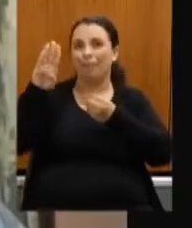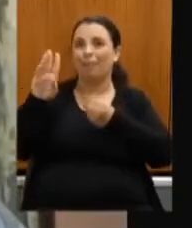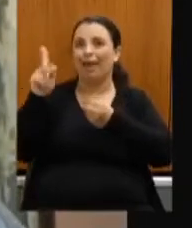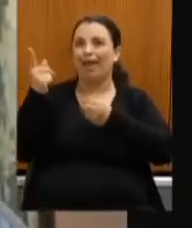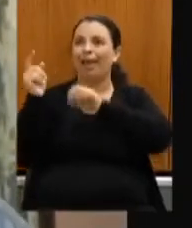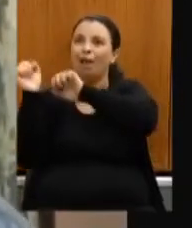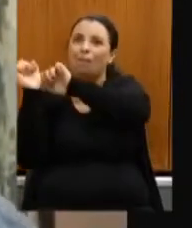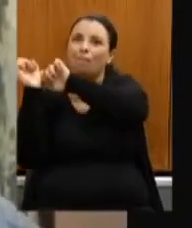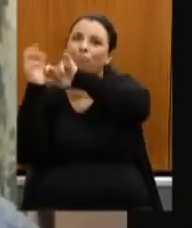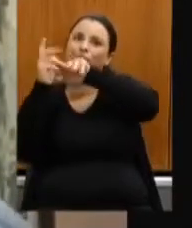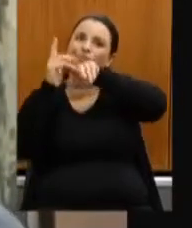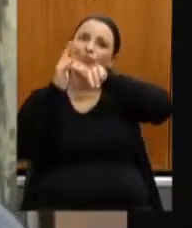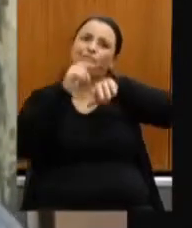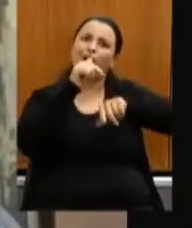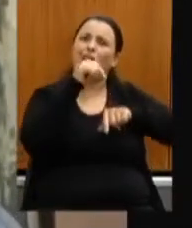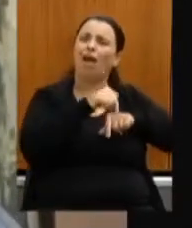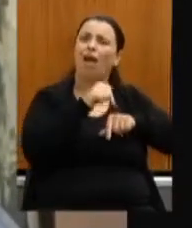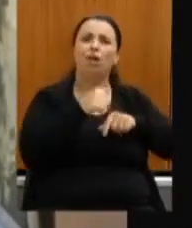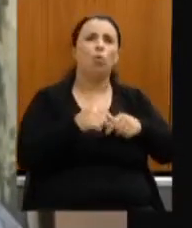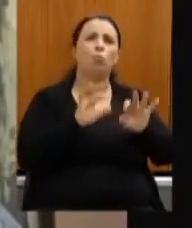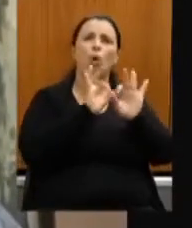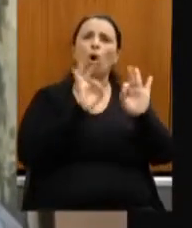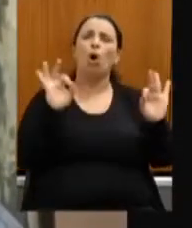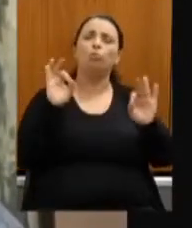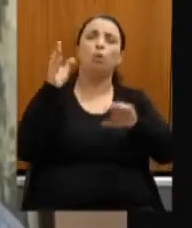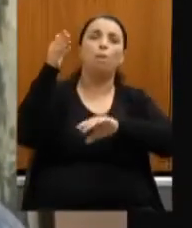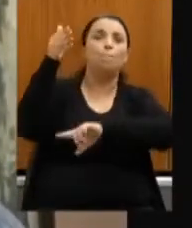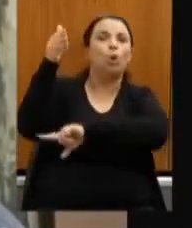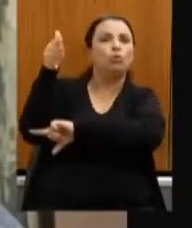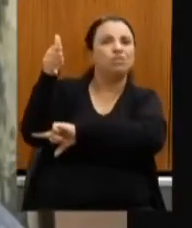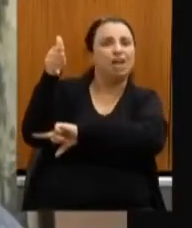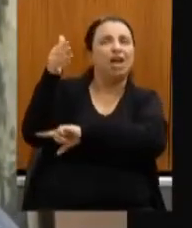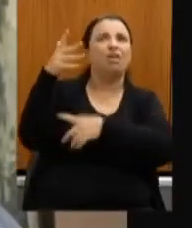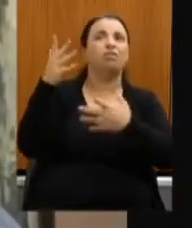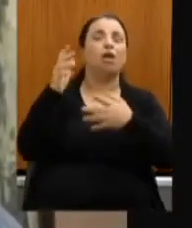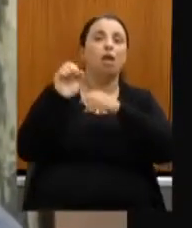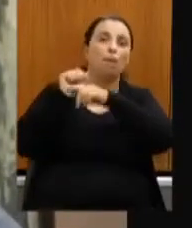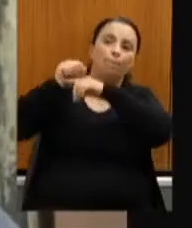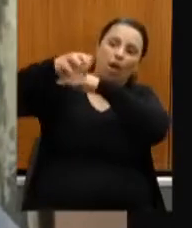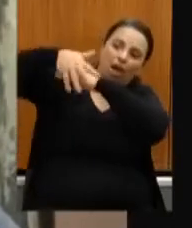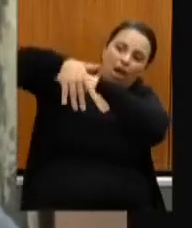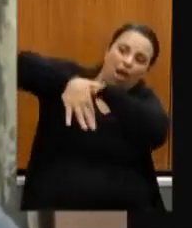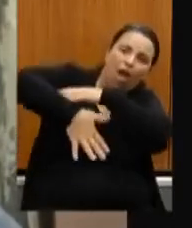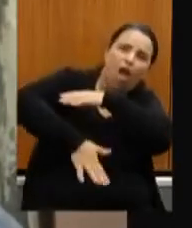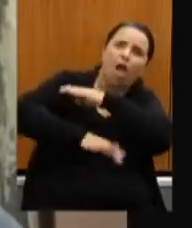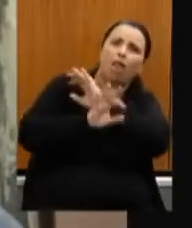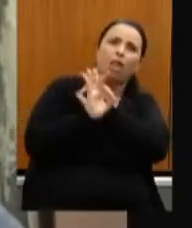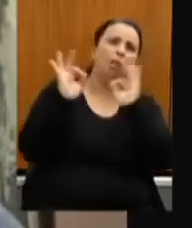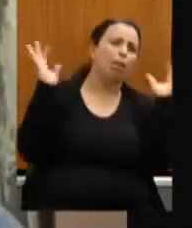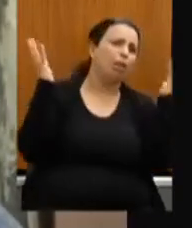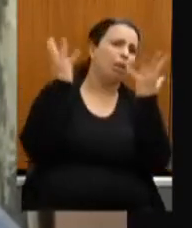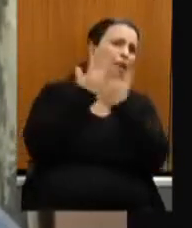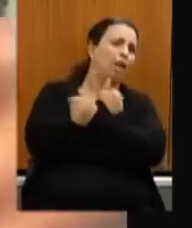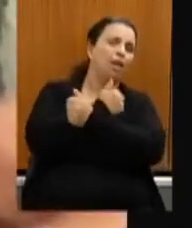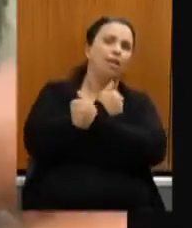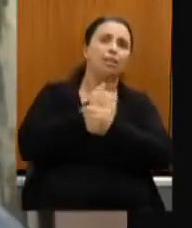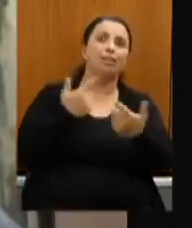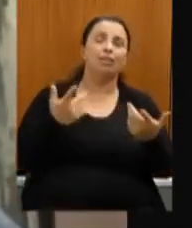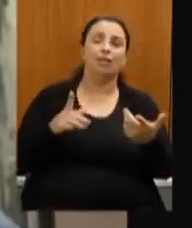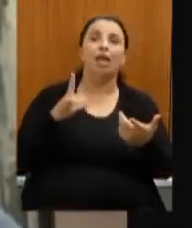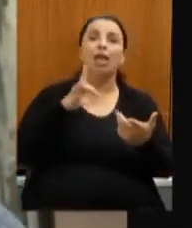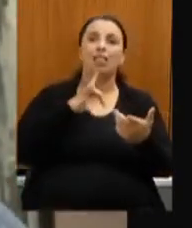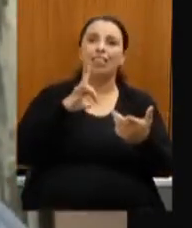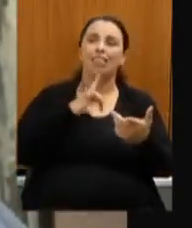excelentes pousadas cachoeiras maravilhosas o parque que é fantástico pegou fogo